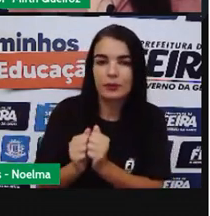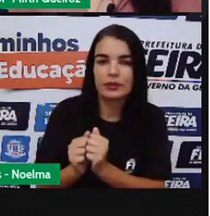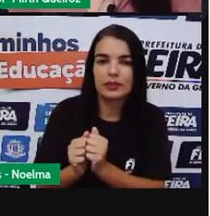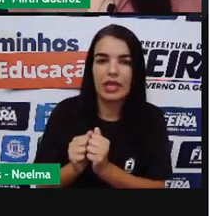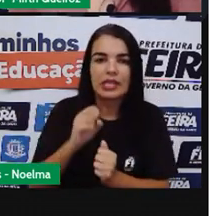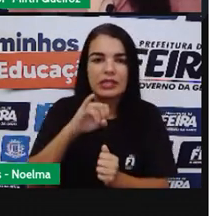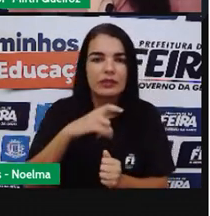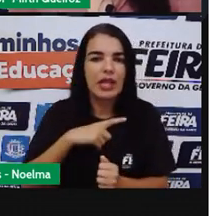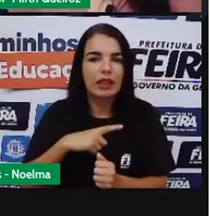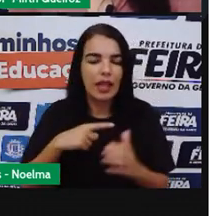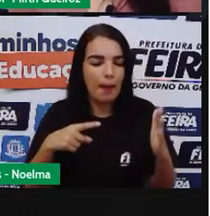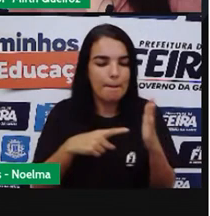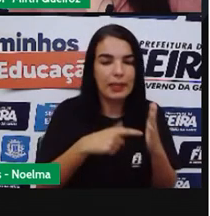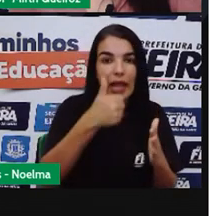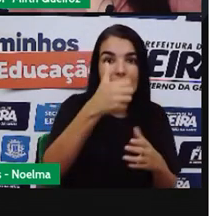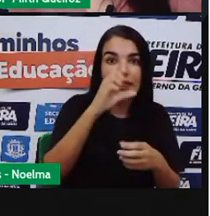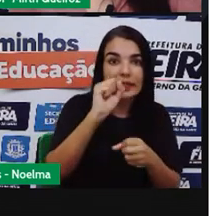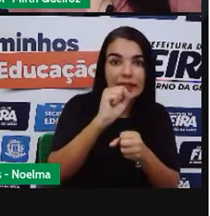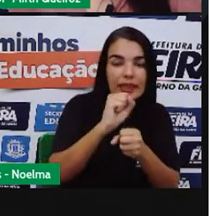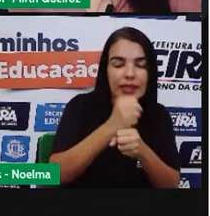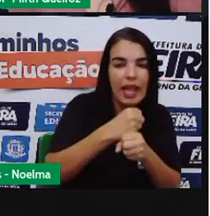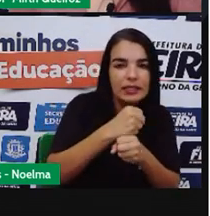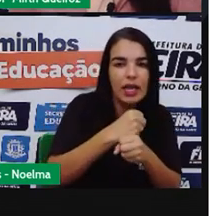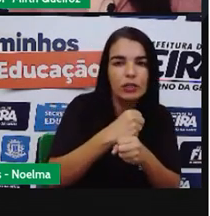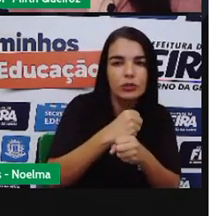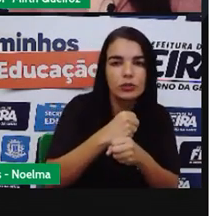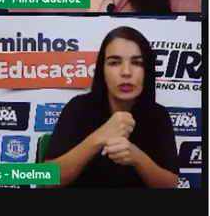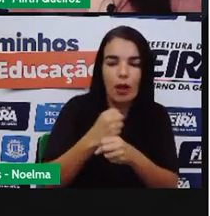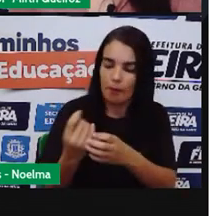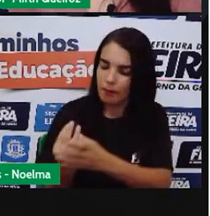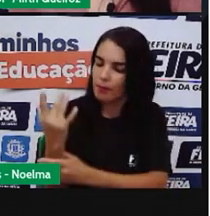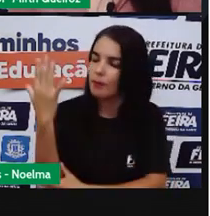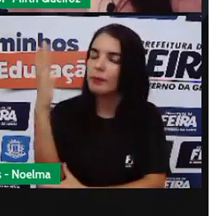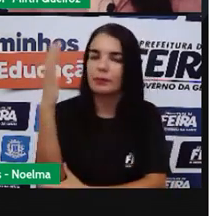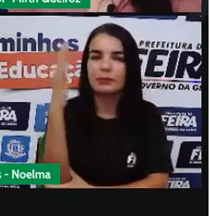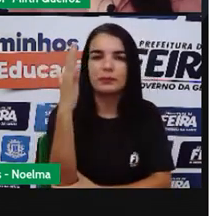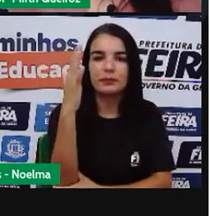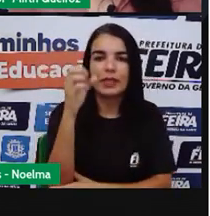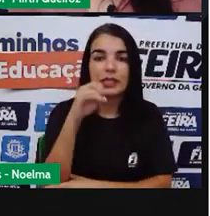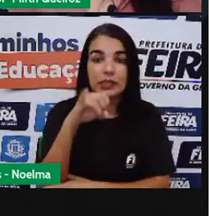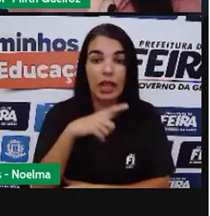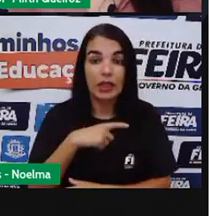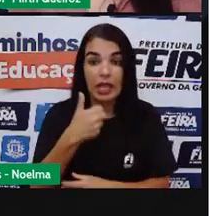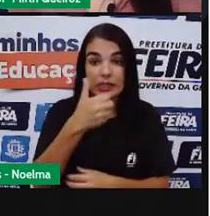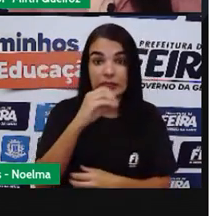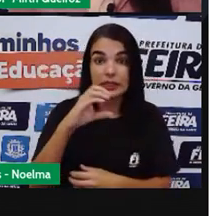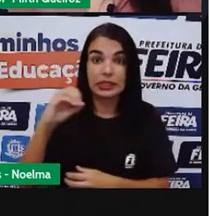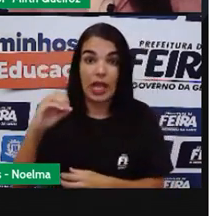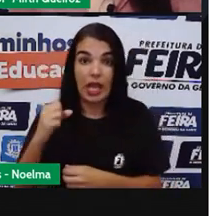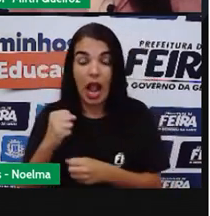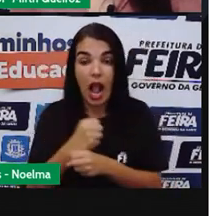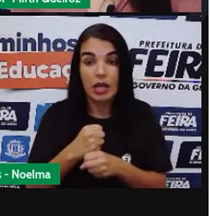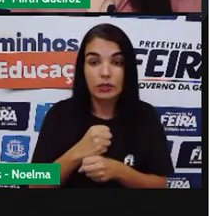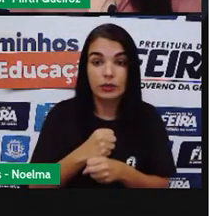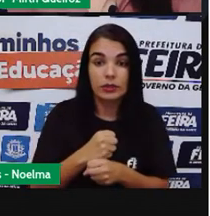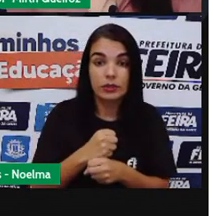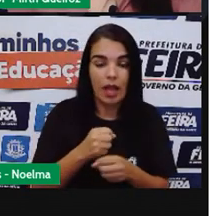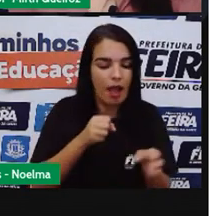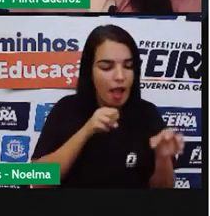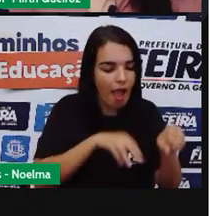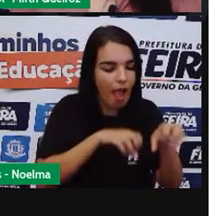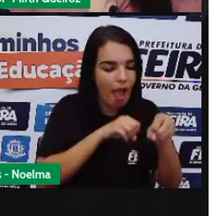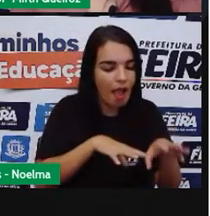árvore Se você tem Meta Para 100 anos Eduque Uma criança E se você tem Metas Para mil anos Então